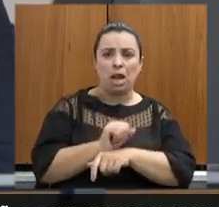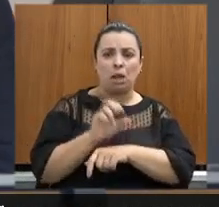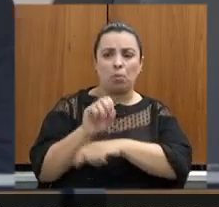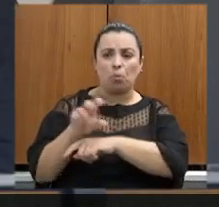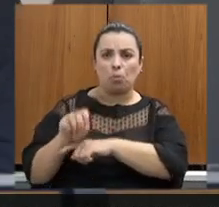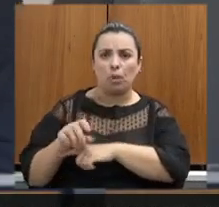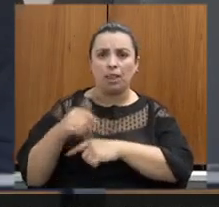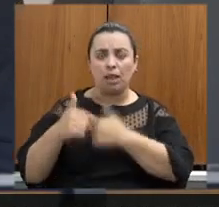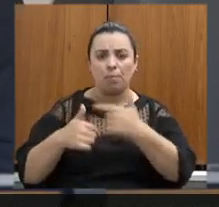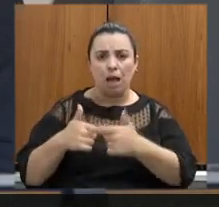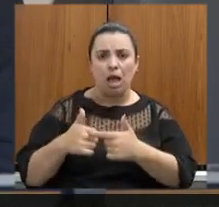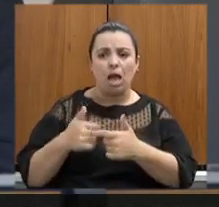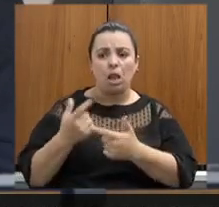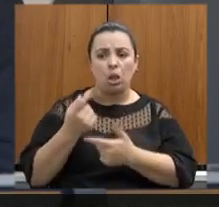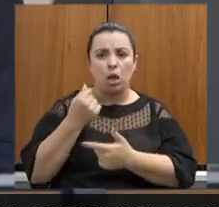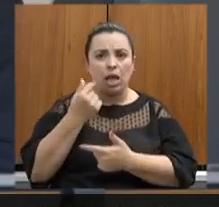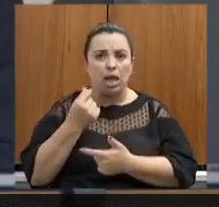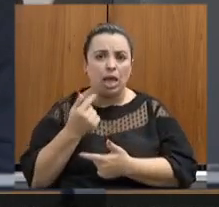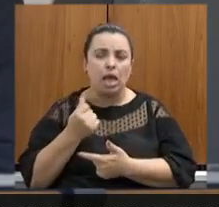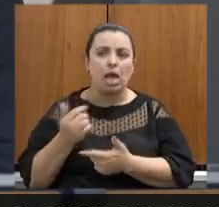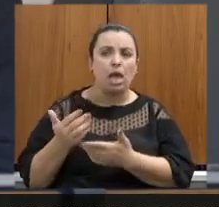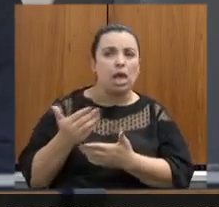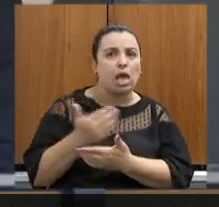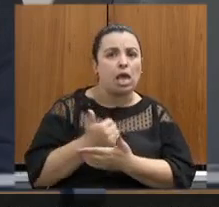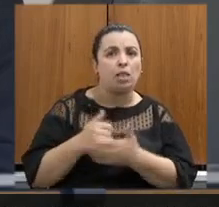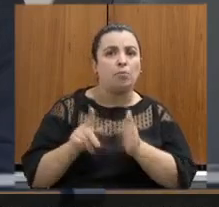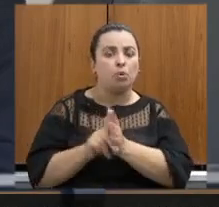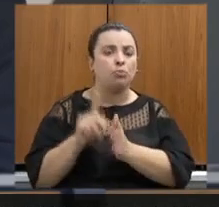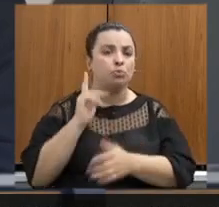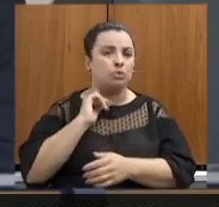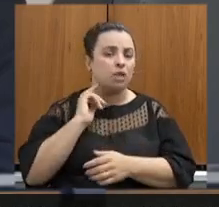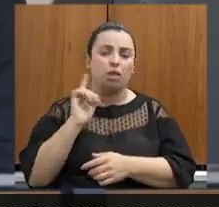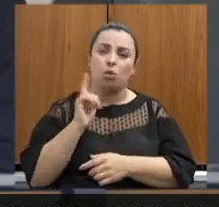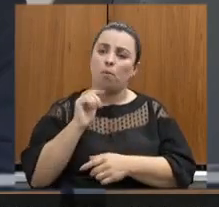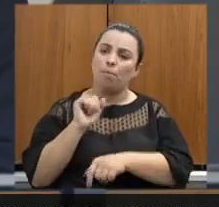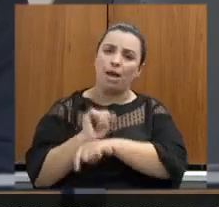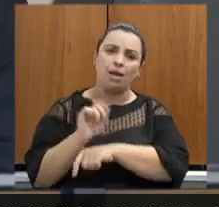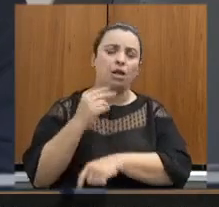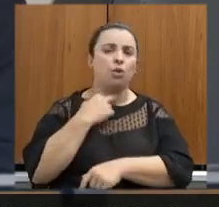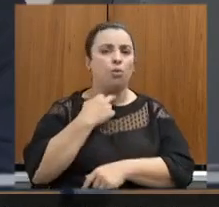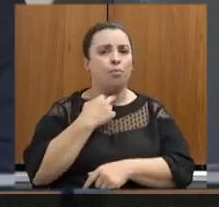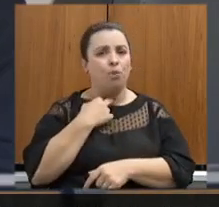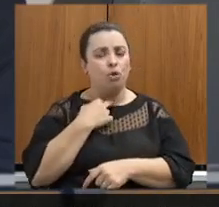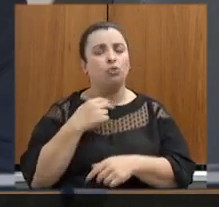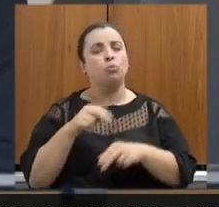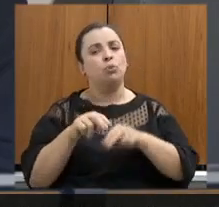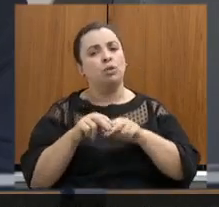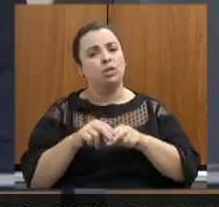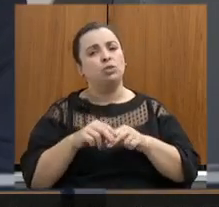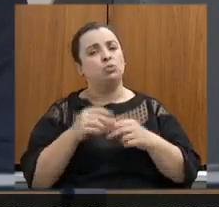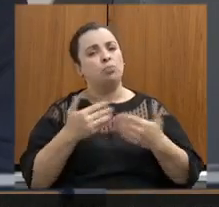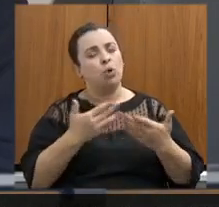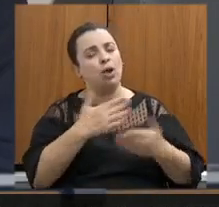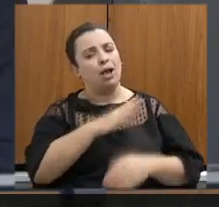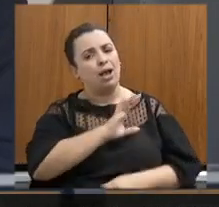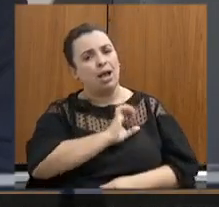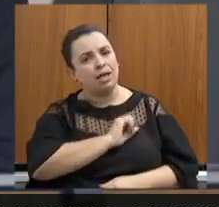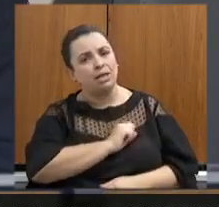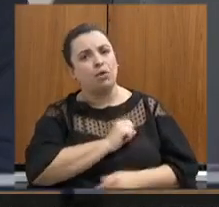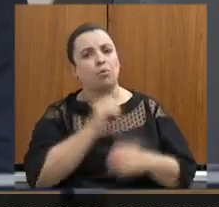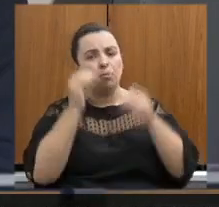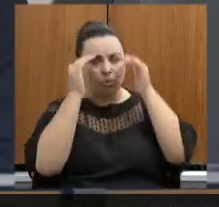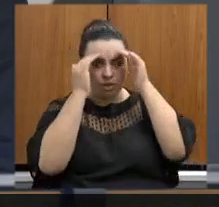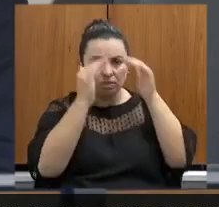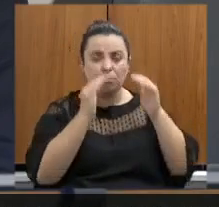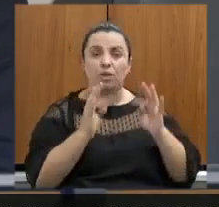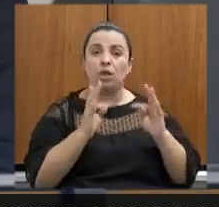estado por isso aqui eu quero deixar registrado o meu carinho o meu respeito a toda a